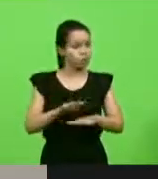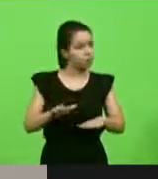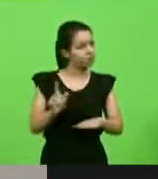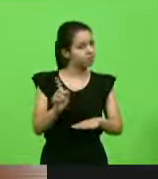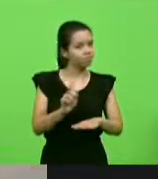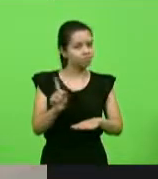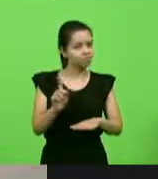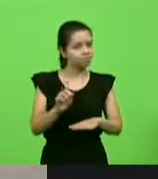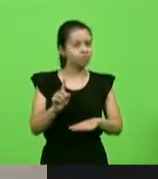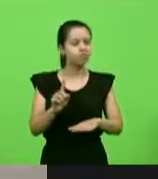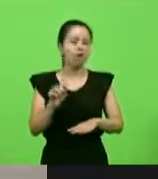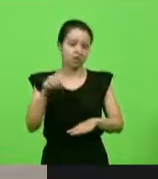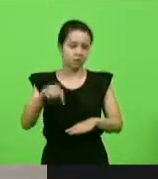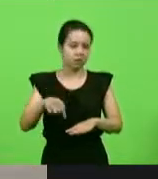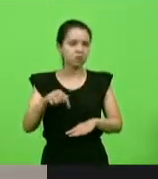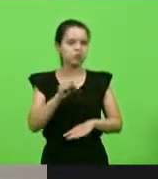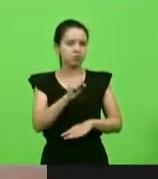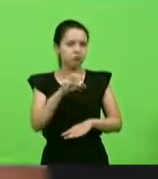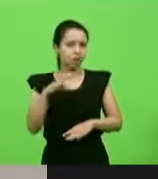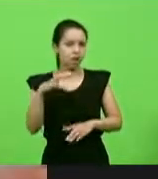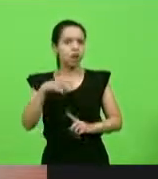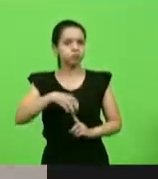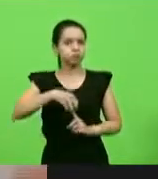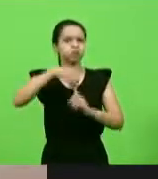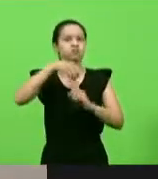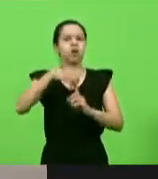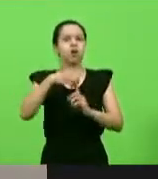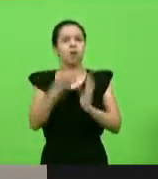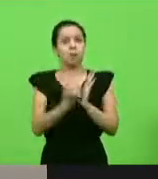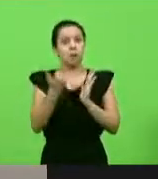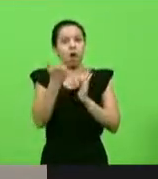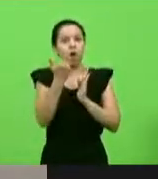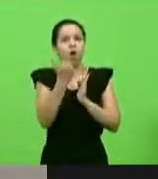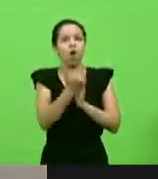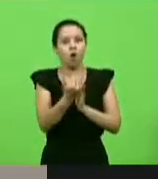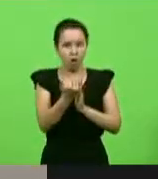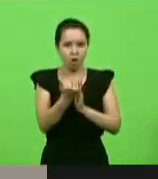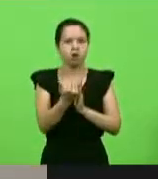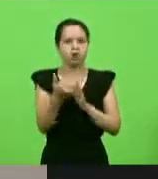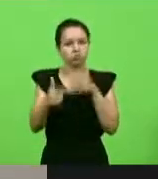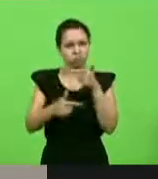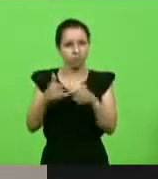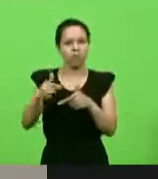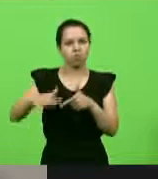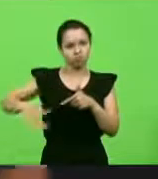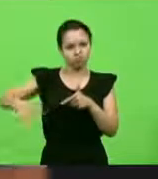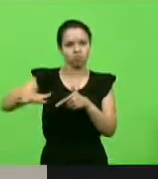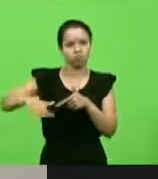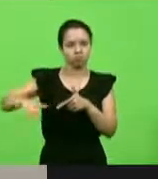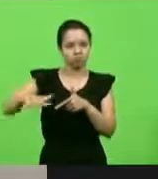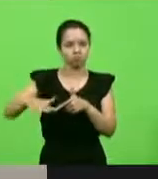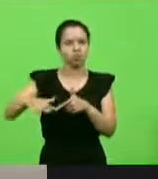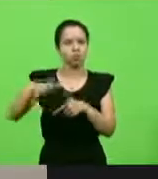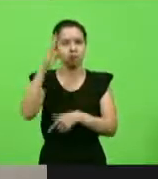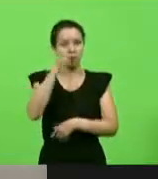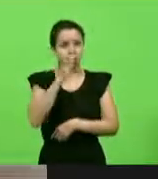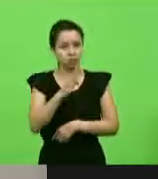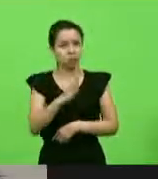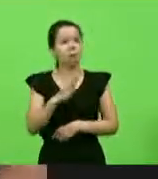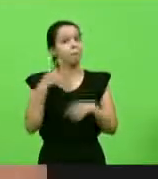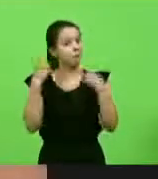produtores do nosso país. É preciso se preocupar, sim, porque nós teremos grandes